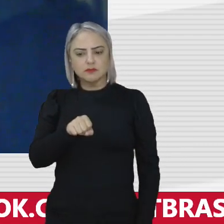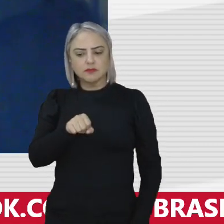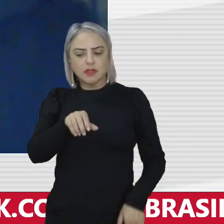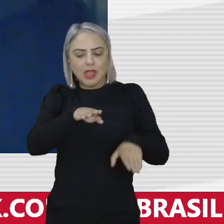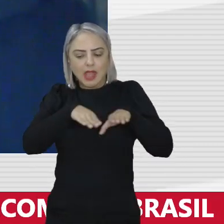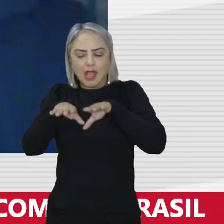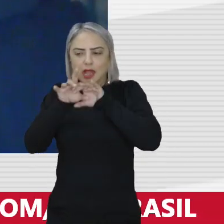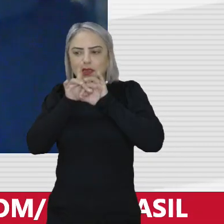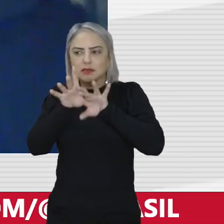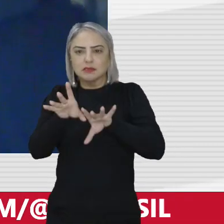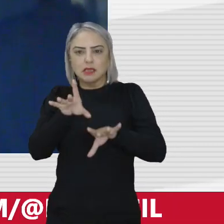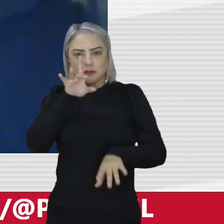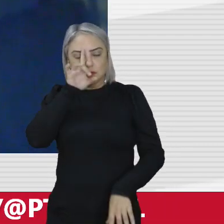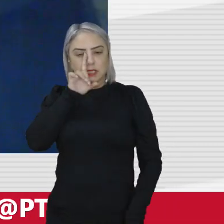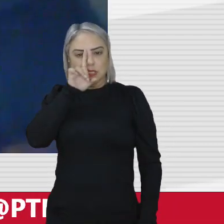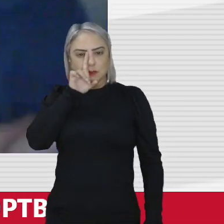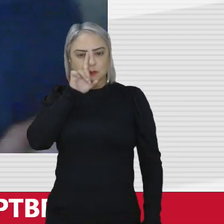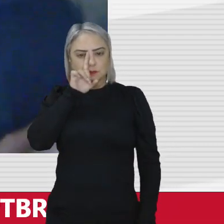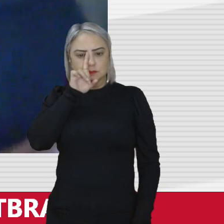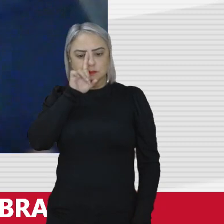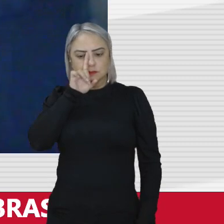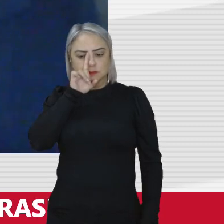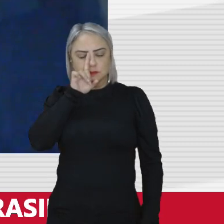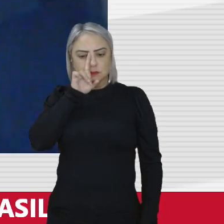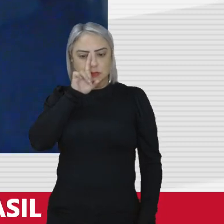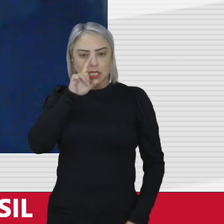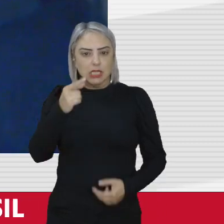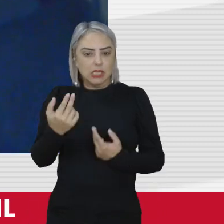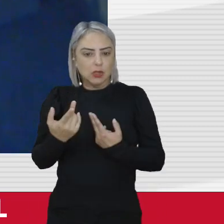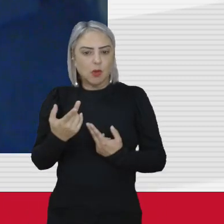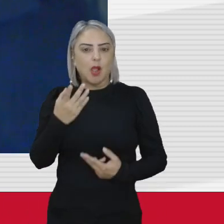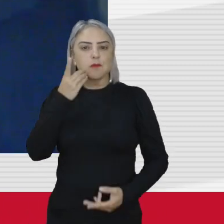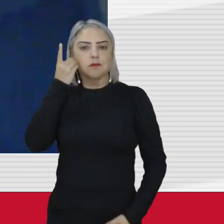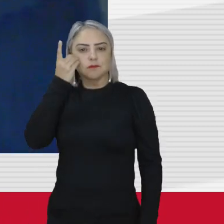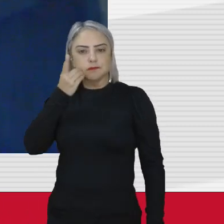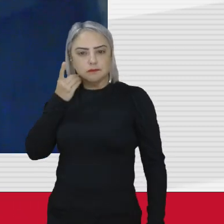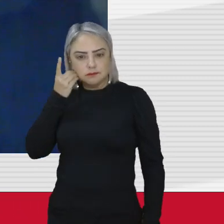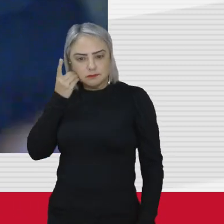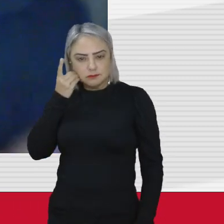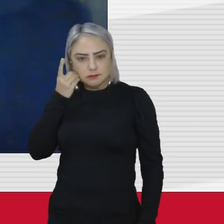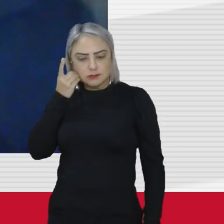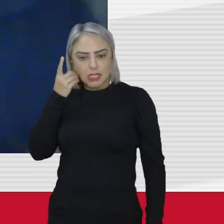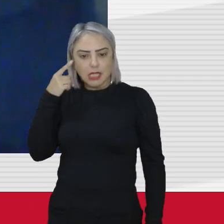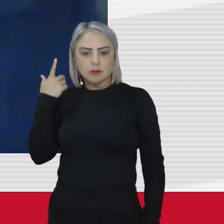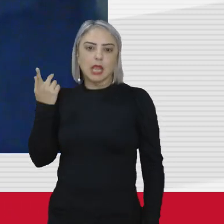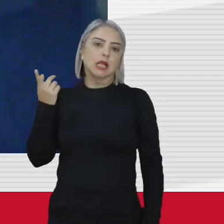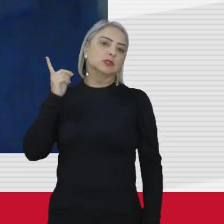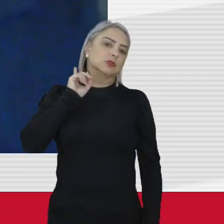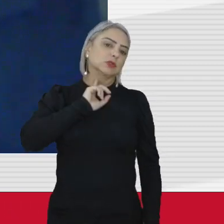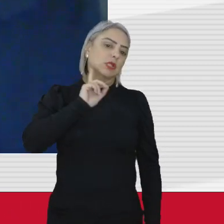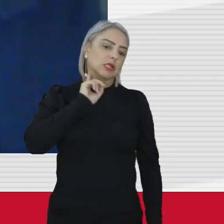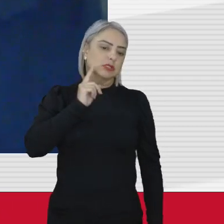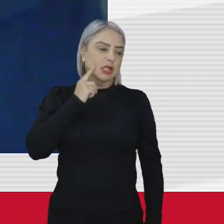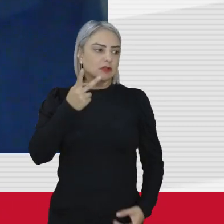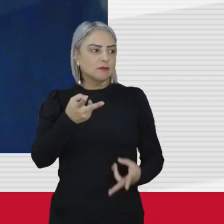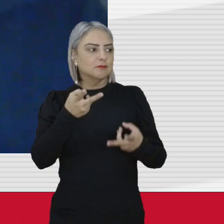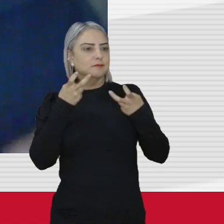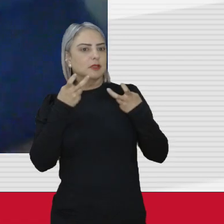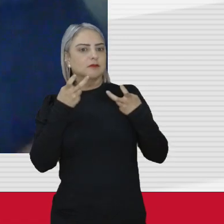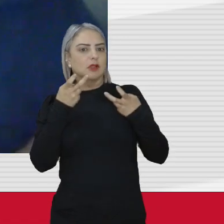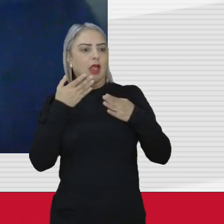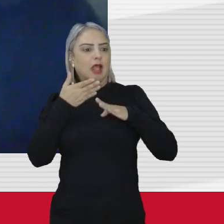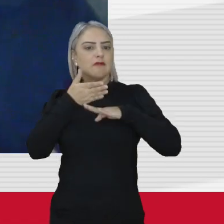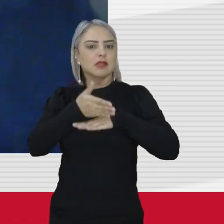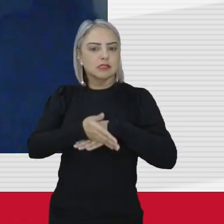democracia está sob risco da mesma maneira que os deputados dos Estados Unidos viram a